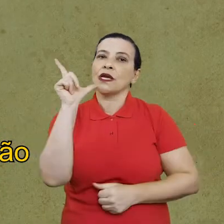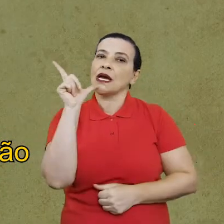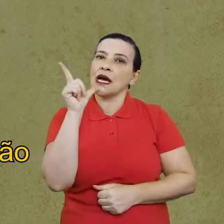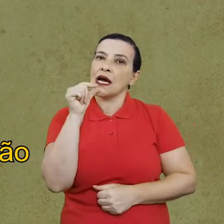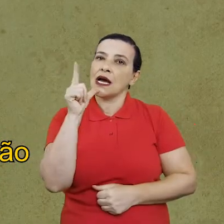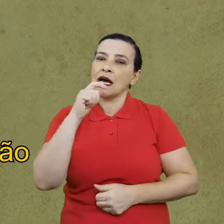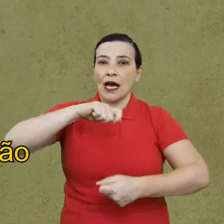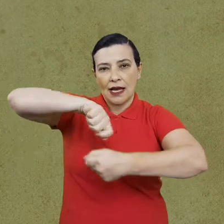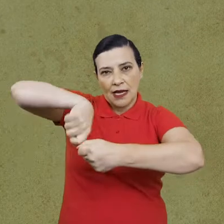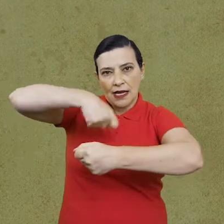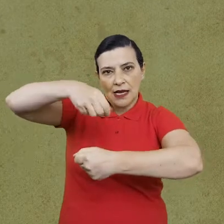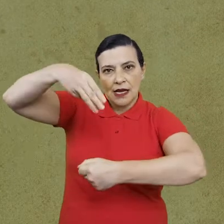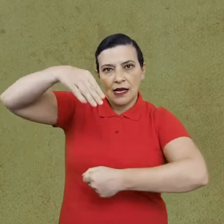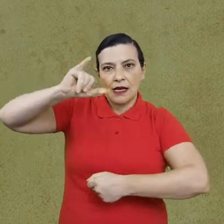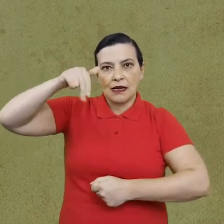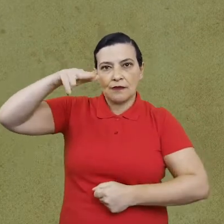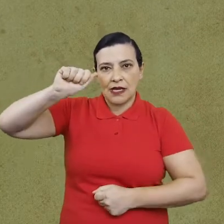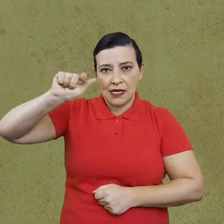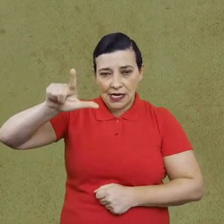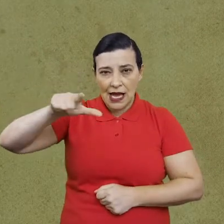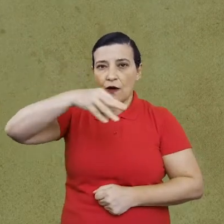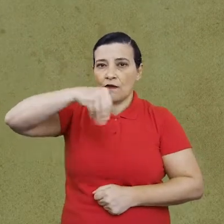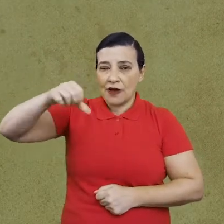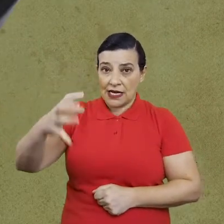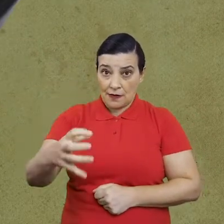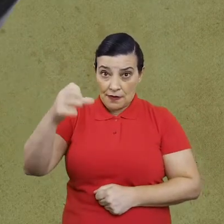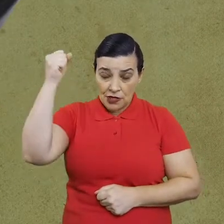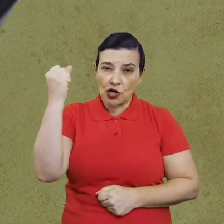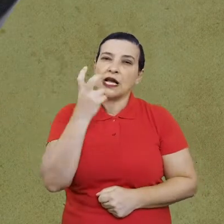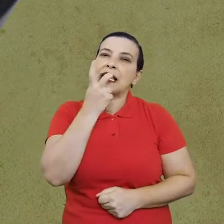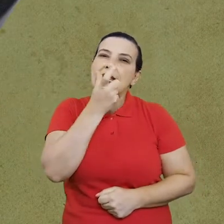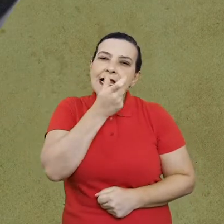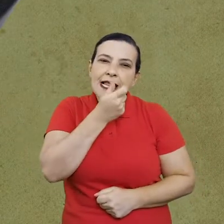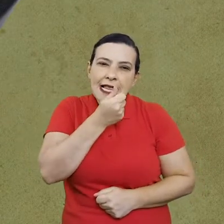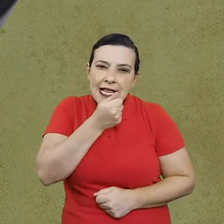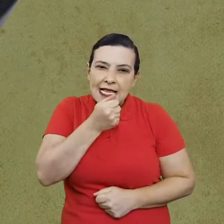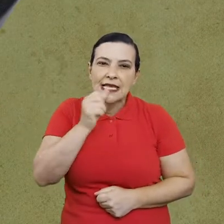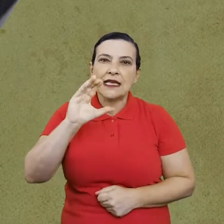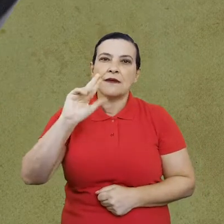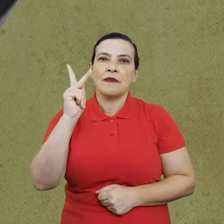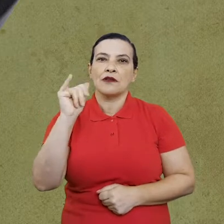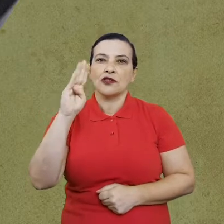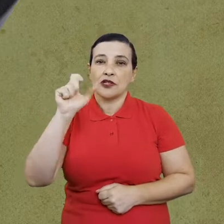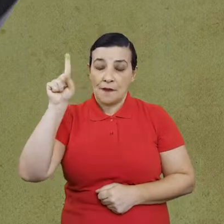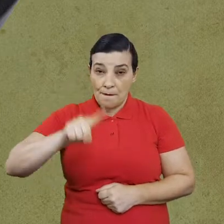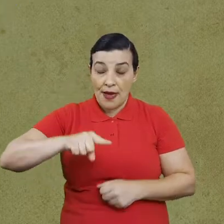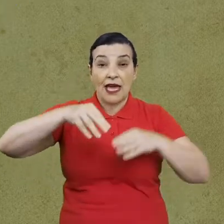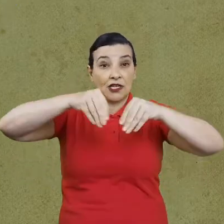mingau de farinha de mandioca, suco de limão, chibé de farinha, farinha de mandioca com água,